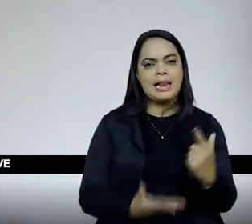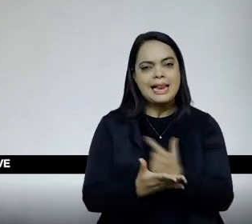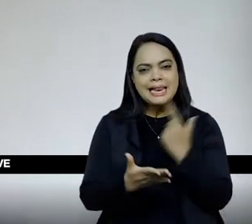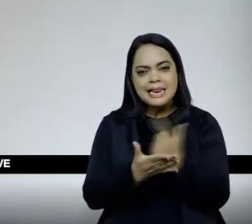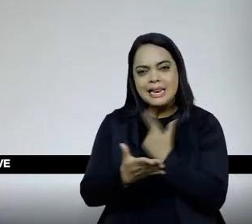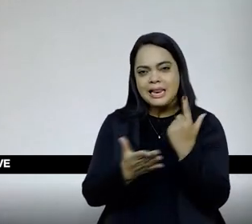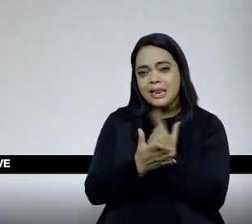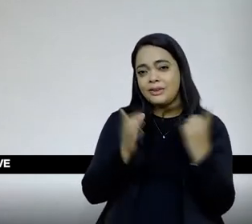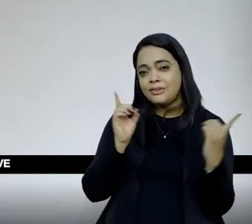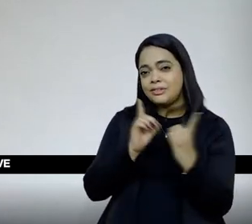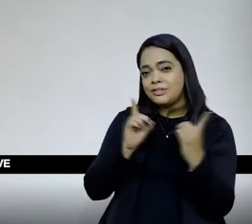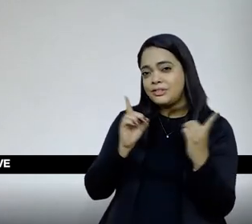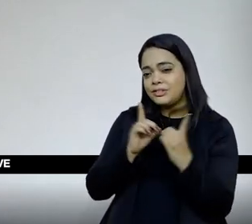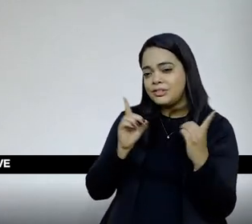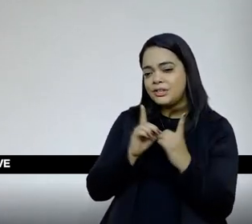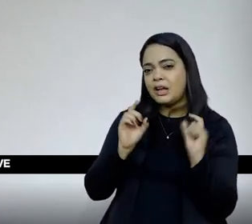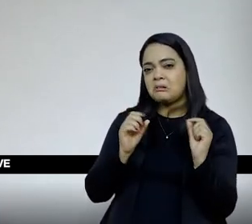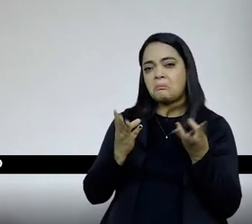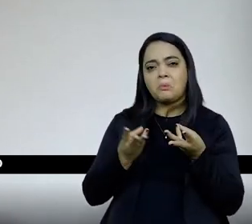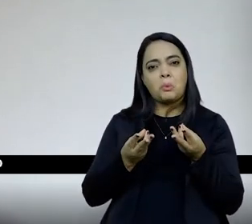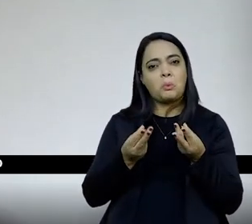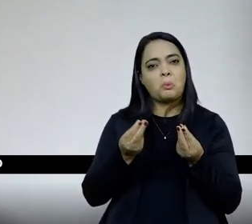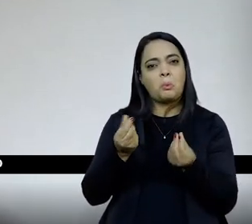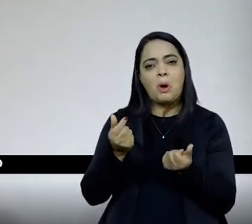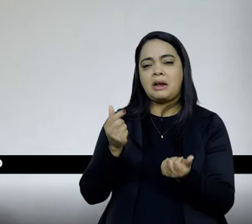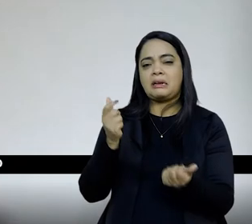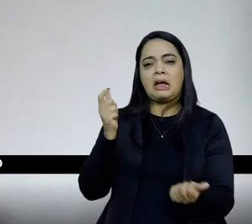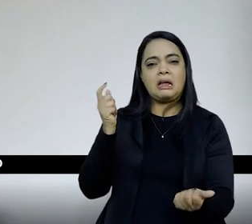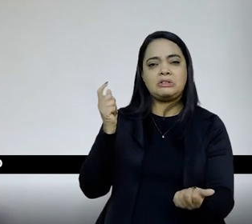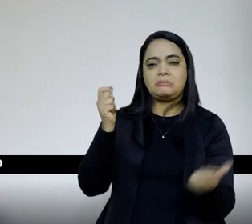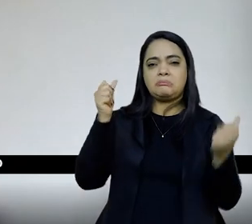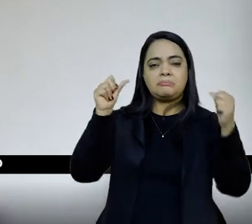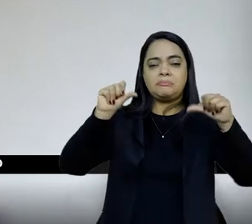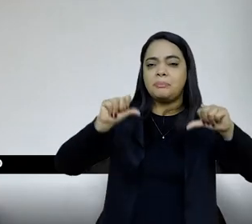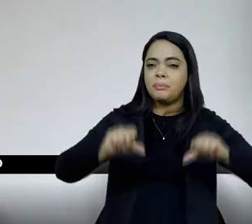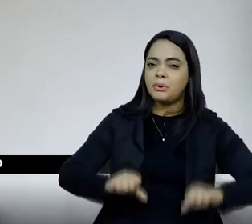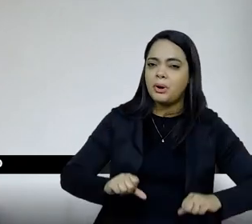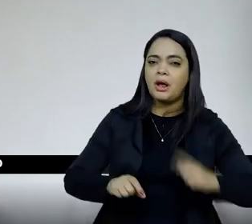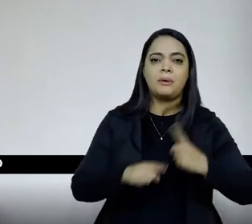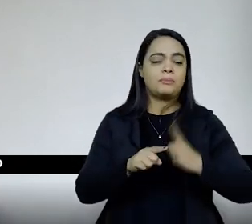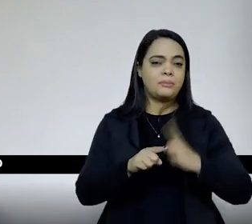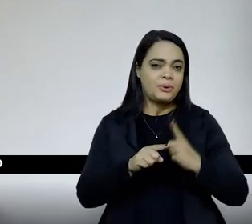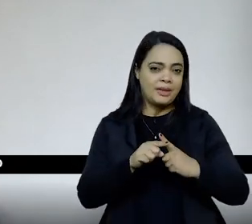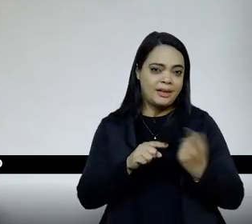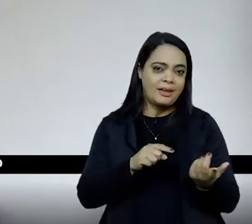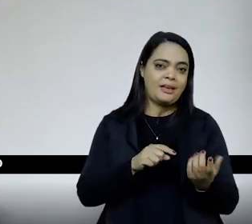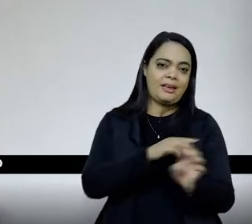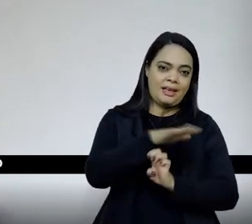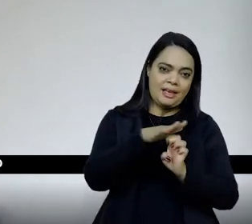cair substancialmente de qualidade, inclusive porque as editoras já se engajaram nesse projeto de